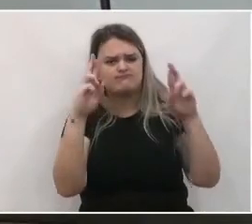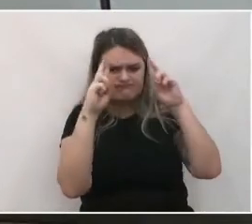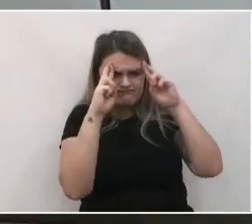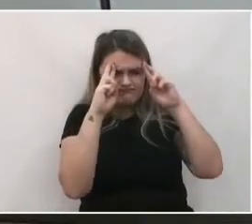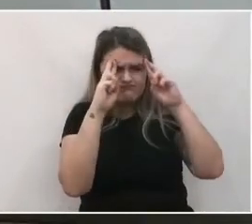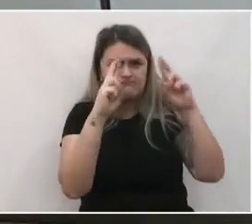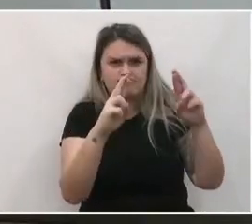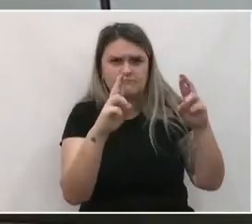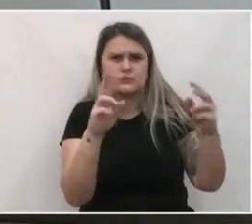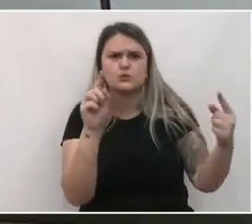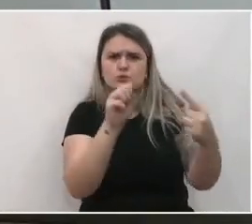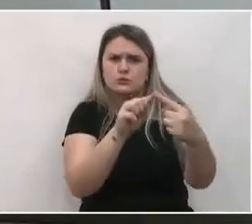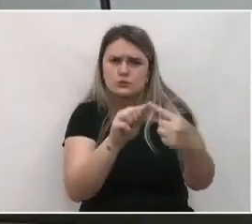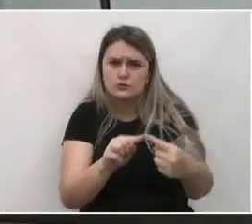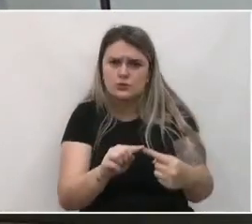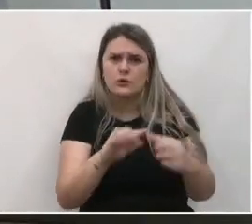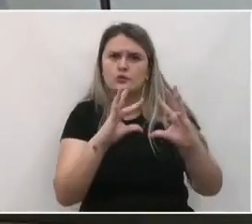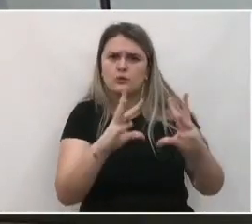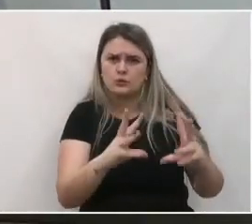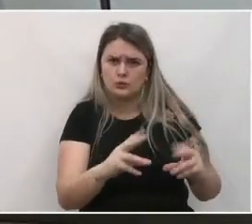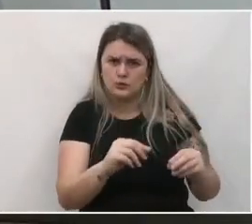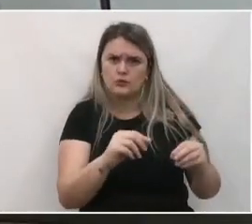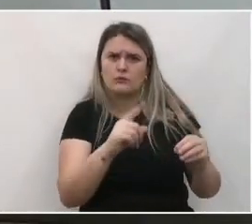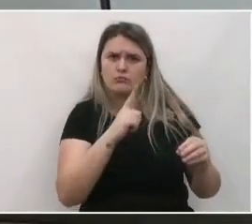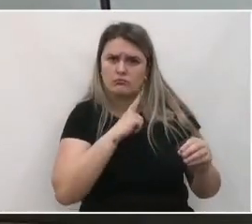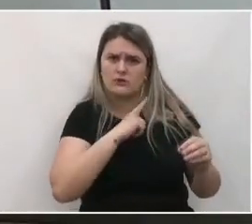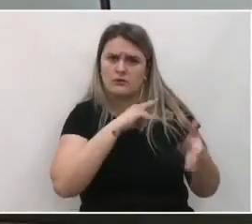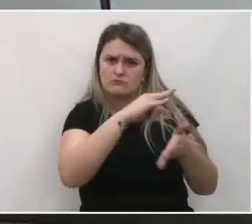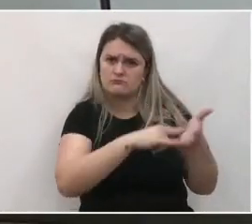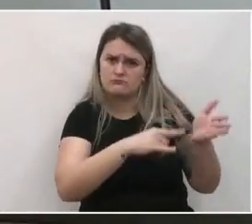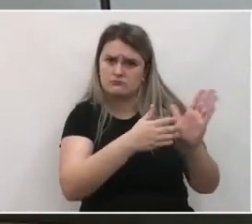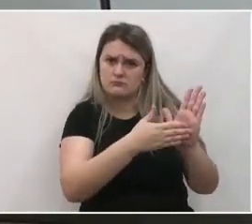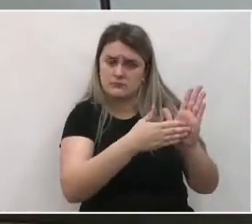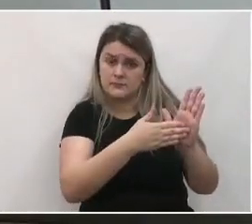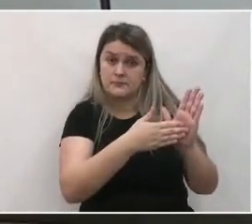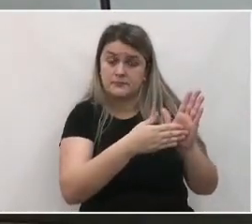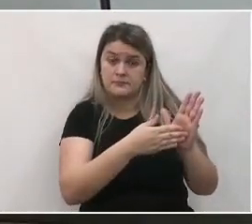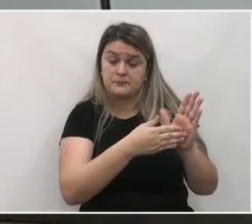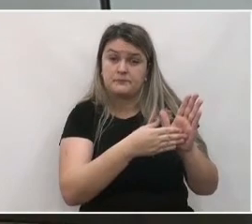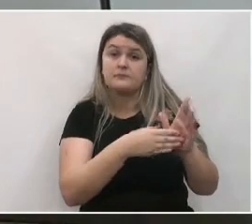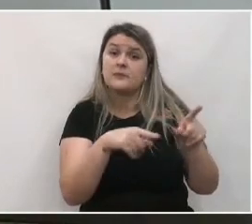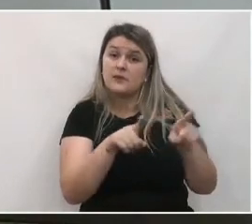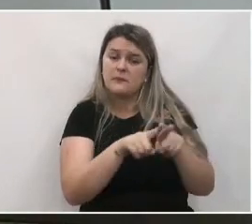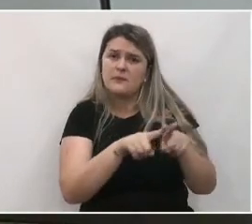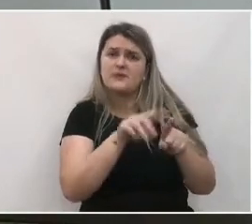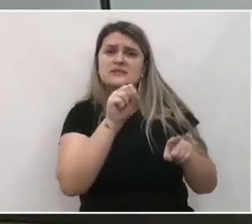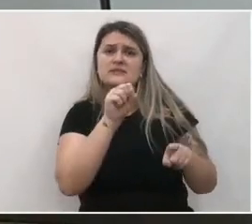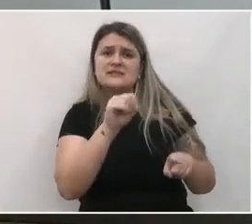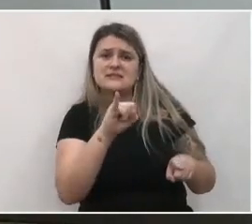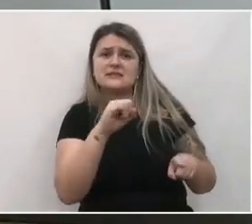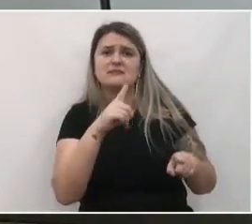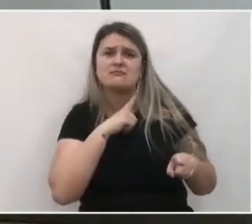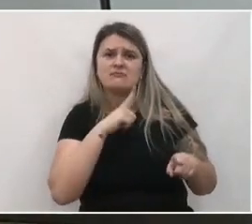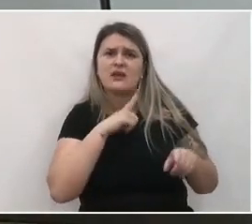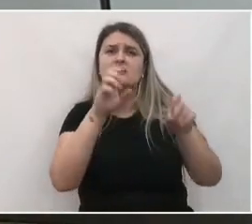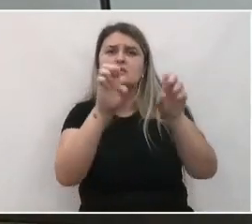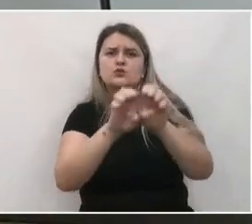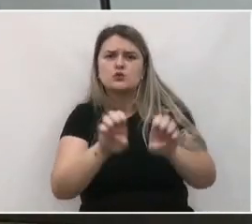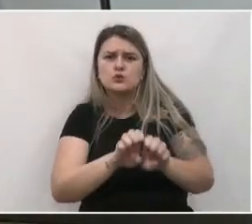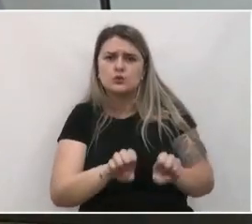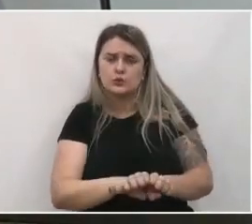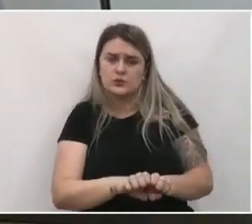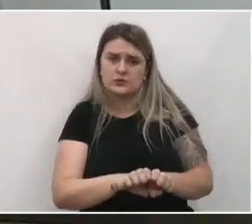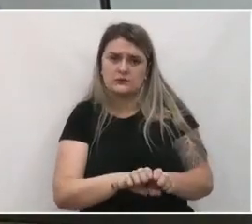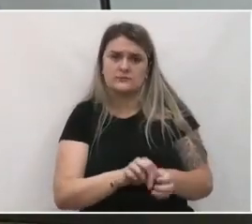os objetivos que estão previstos no Plano Diretor e a infraestrutura, que é uma marca muito